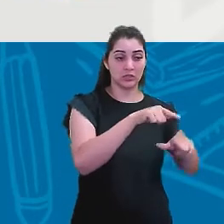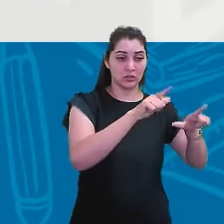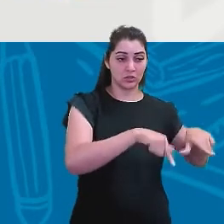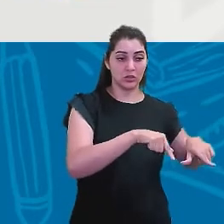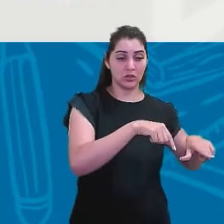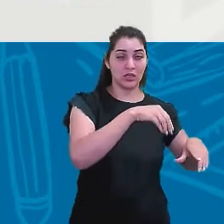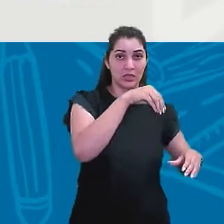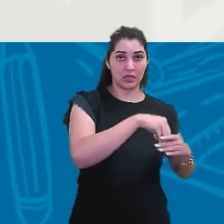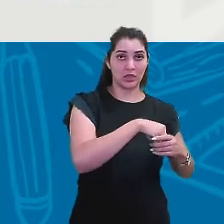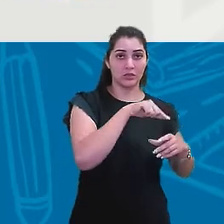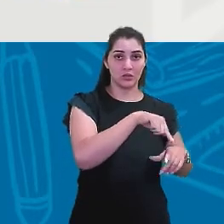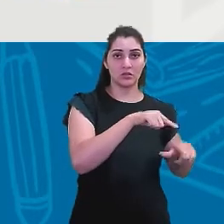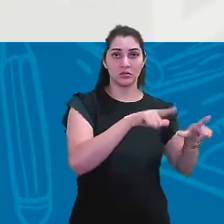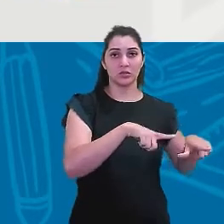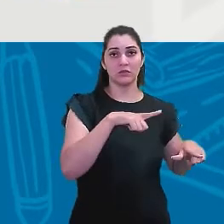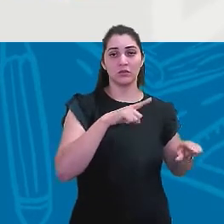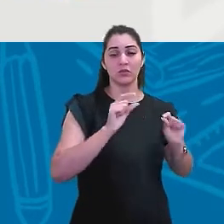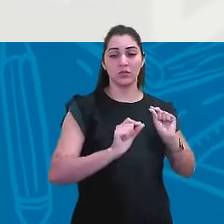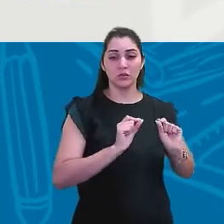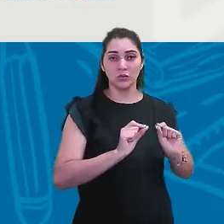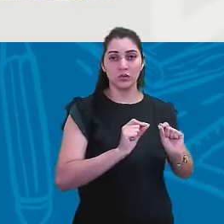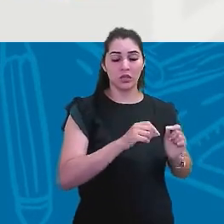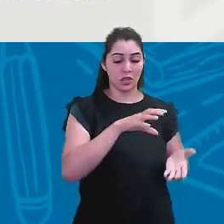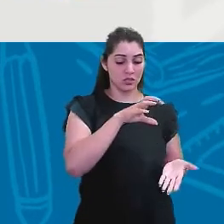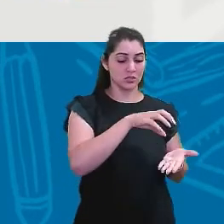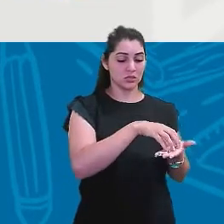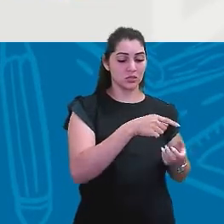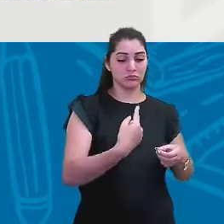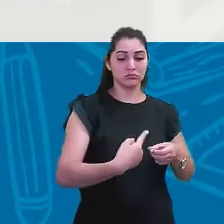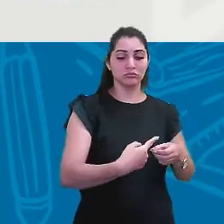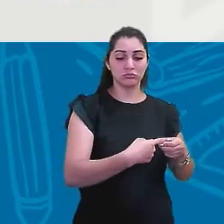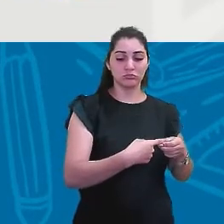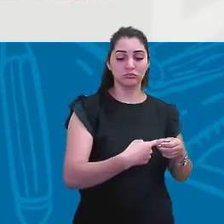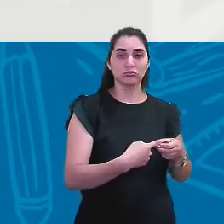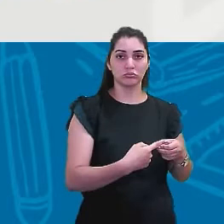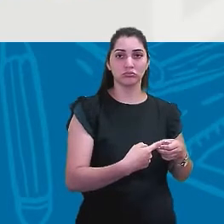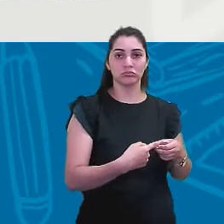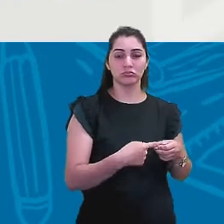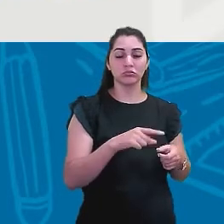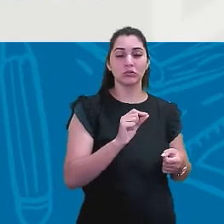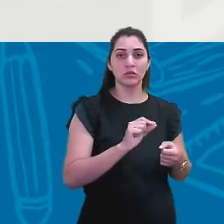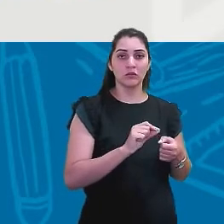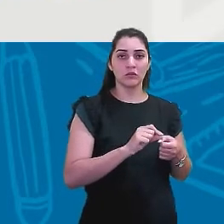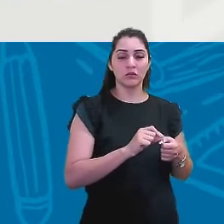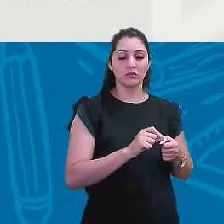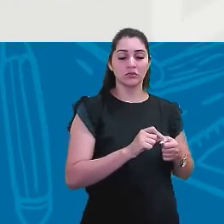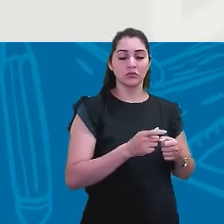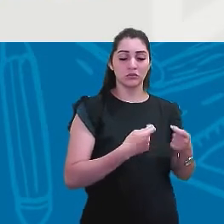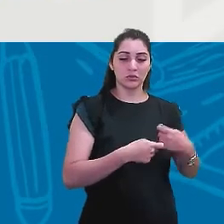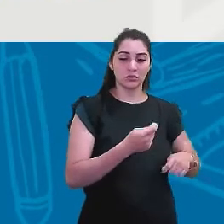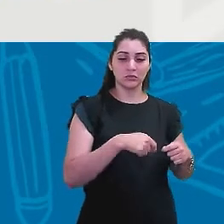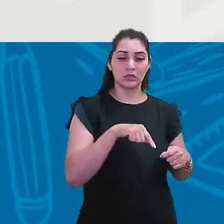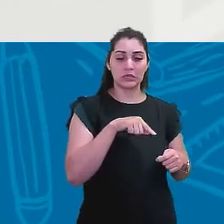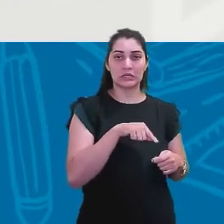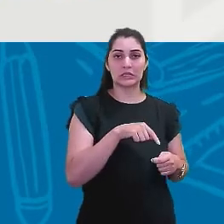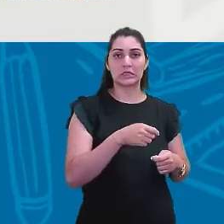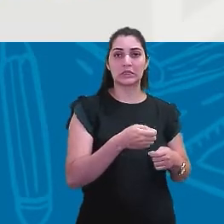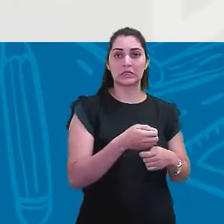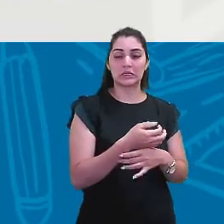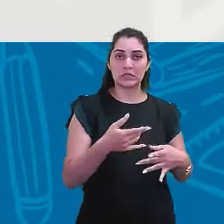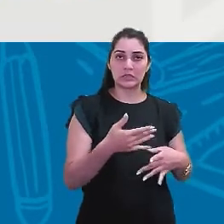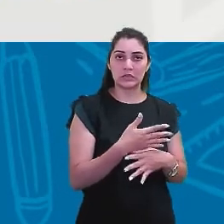dessa área você vai ter a sede do município, né? Onde são feitos os atos administrativos, então, ali, construir uma cidade,